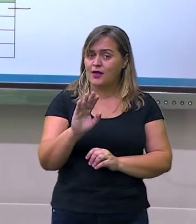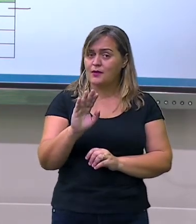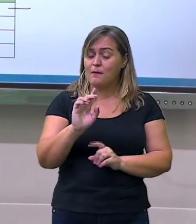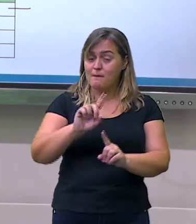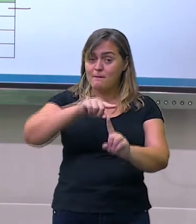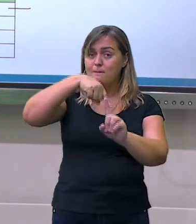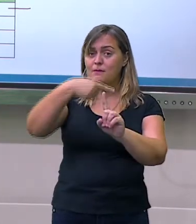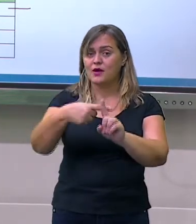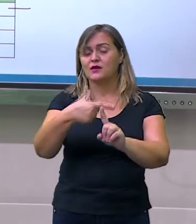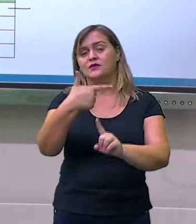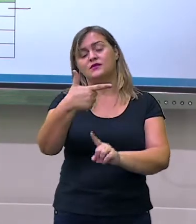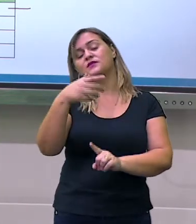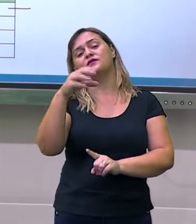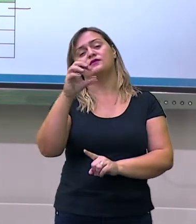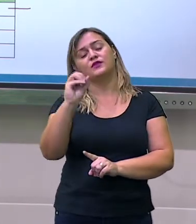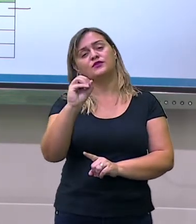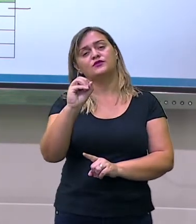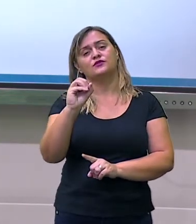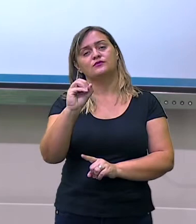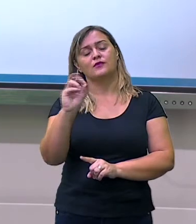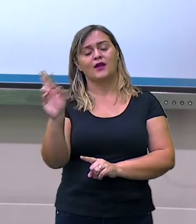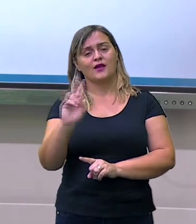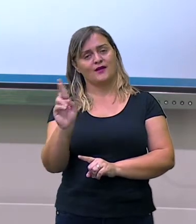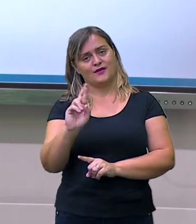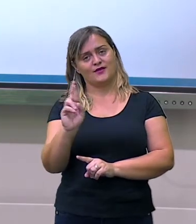Neste exemplo que nós estamos dando.